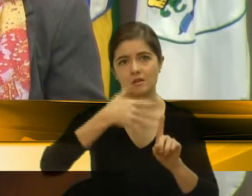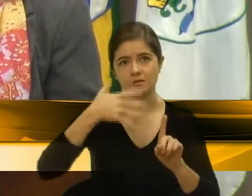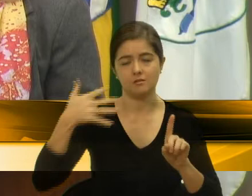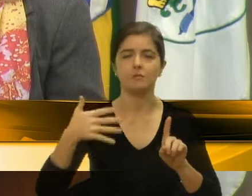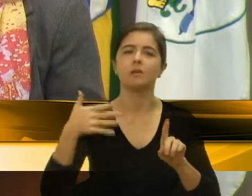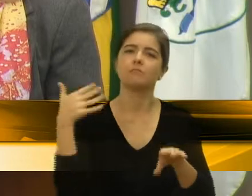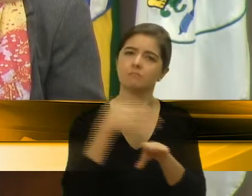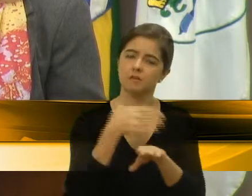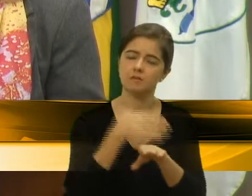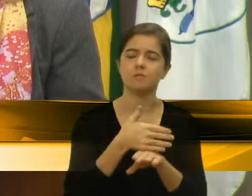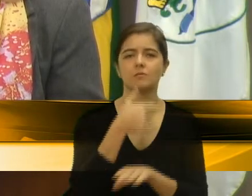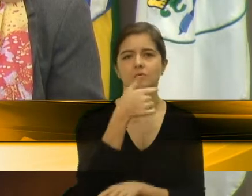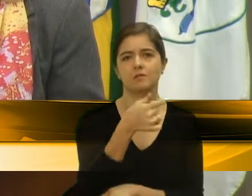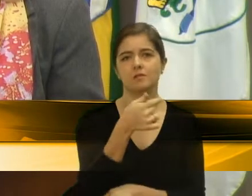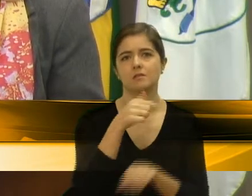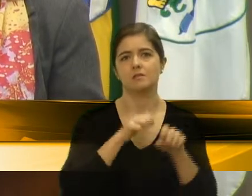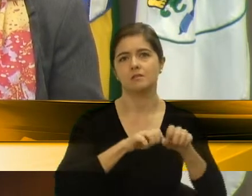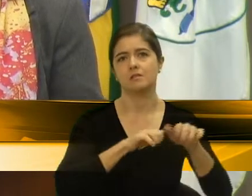7 de setembro.